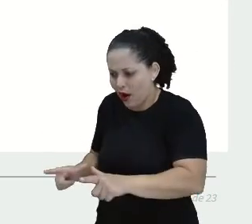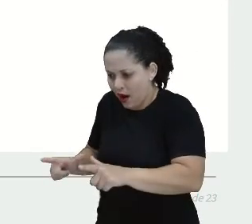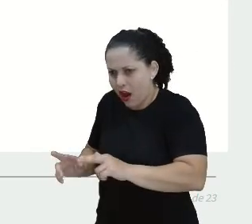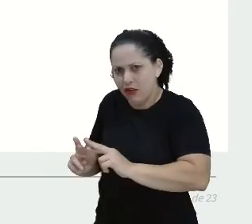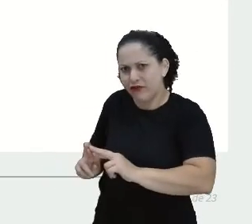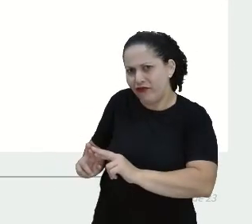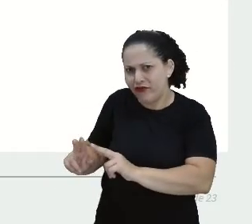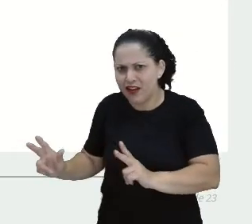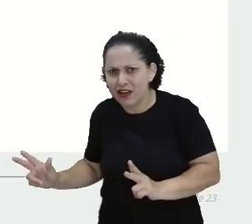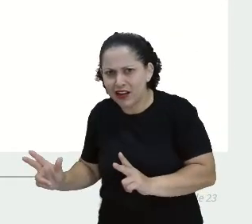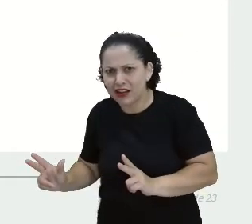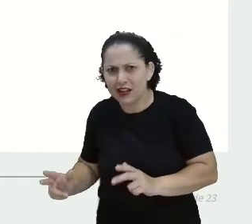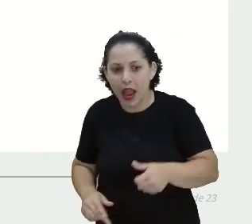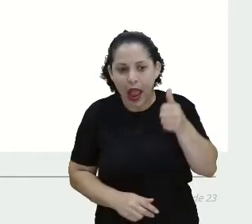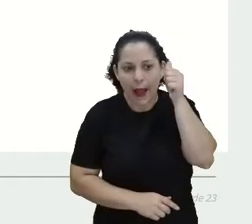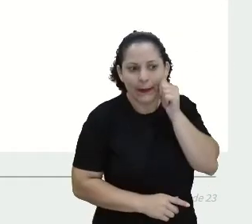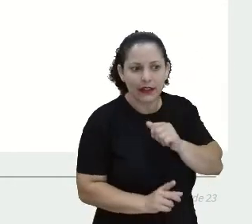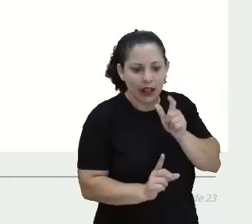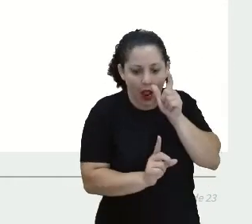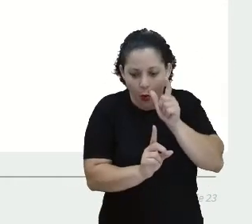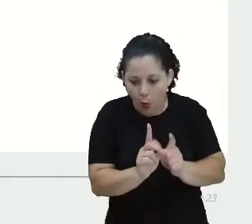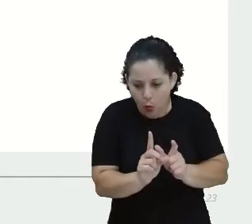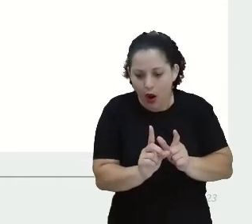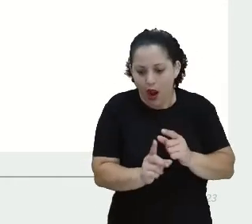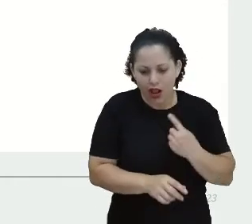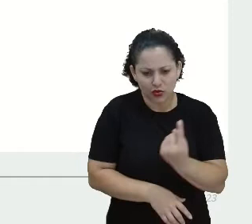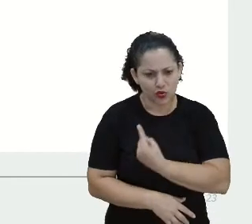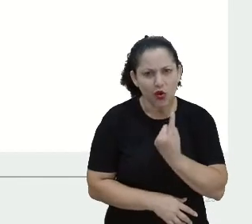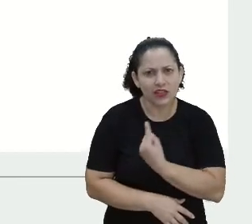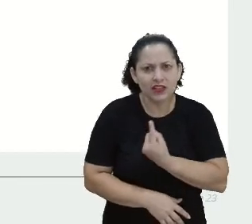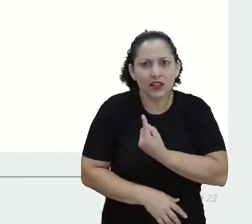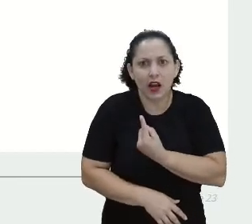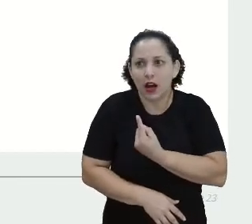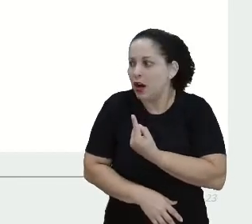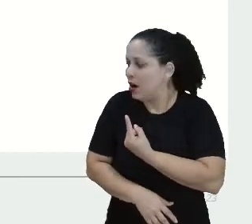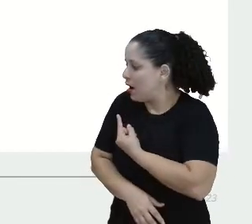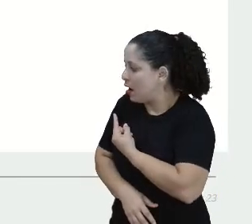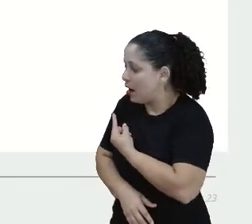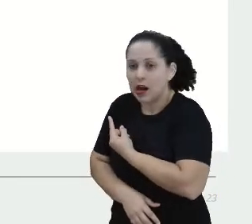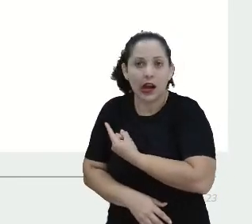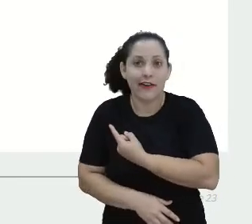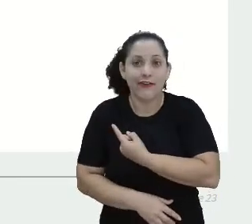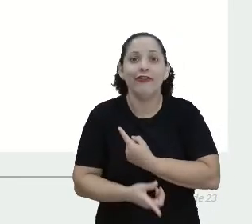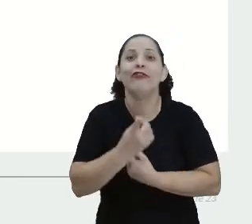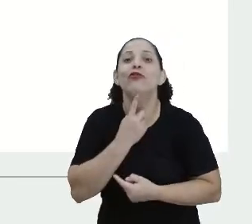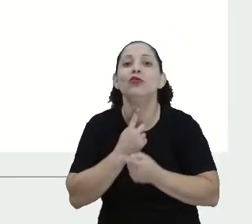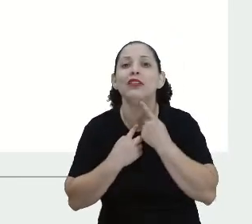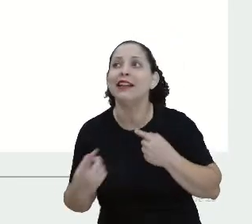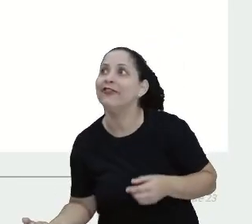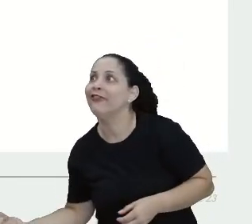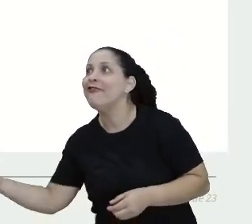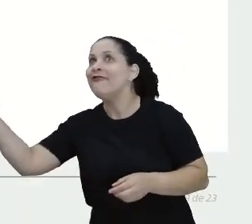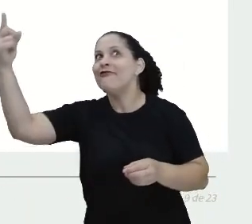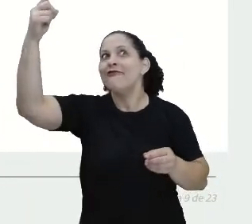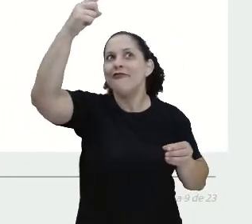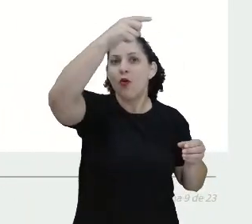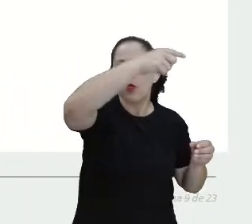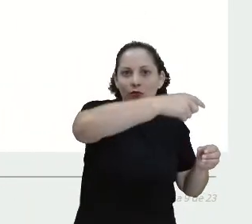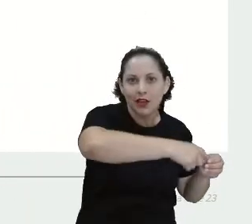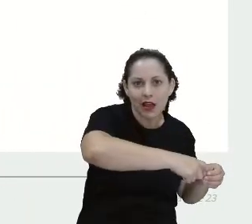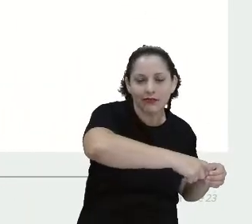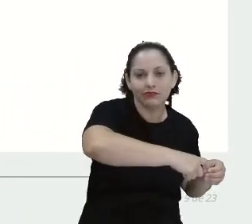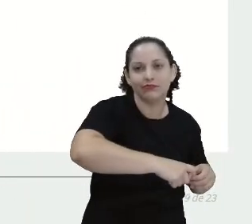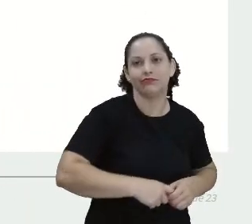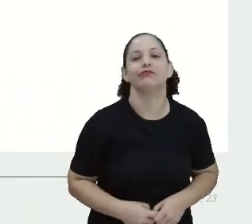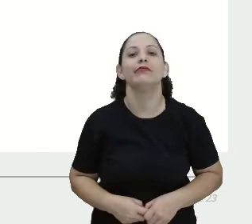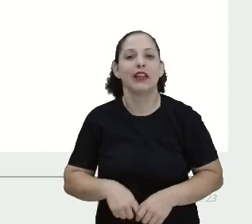Quando Dorothy se viu sozinha, quis voltar para sua terra. Então, veio uma bruxinha boa